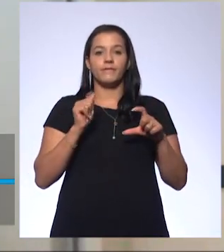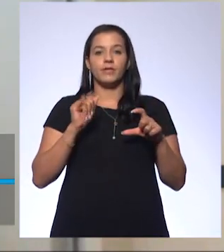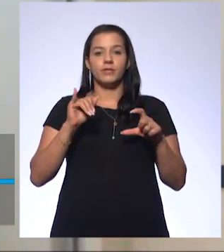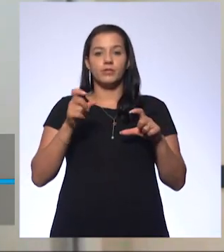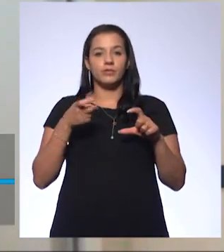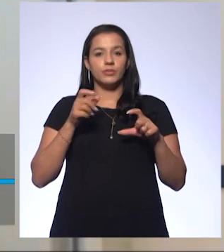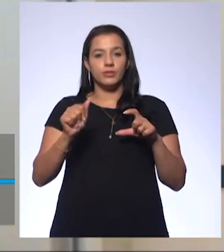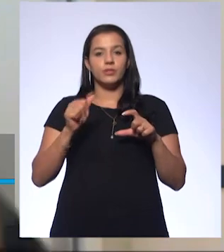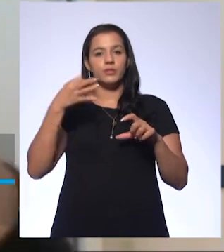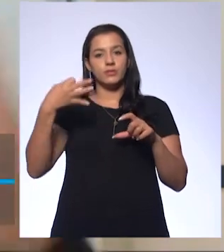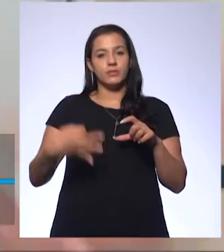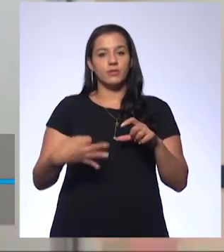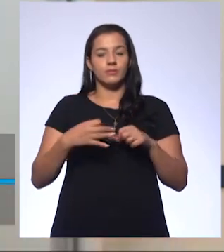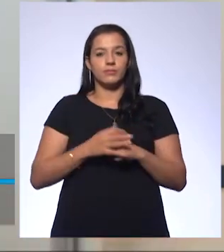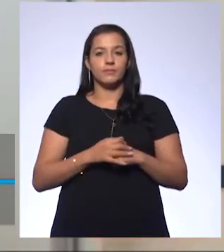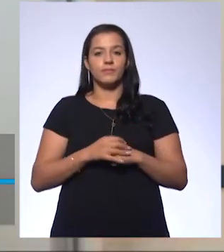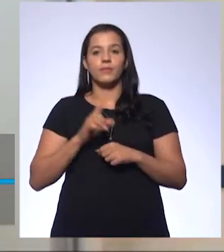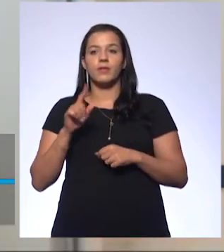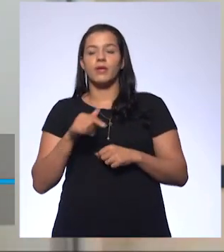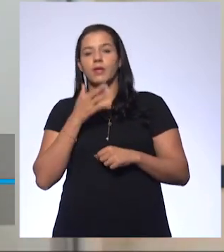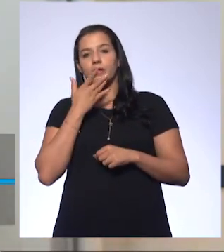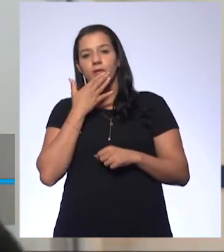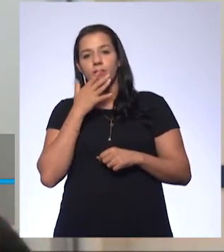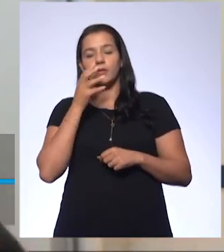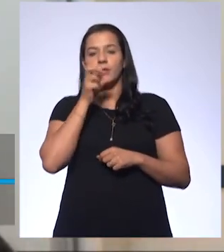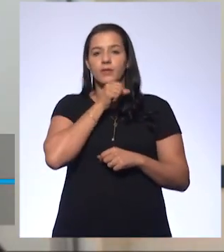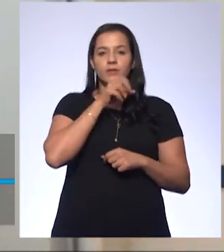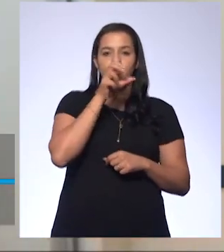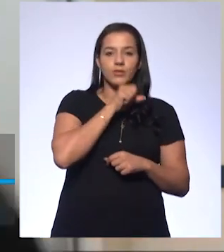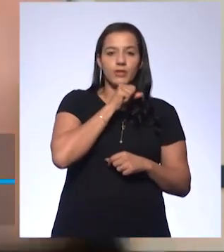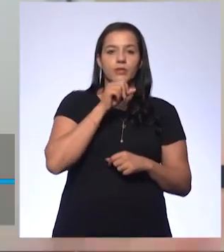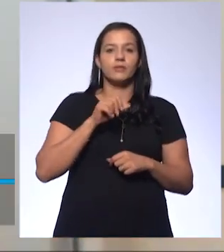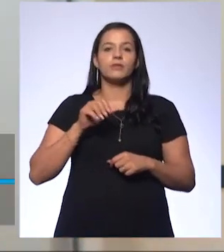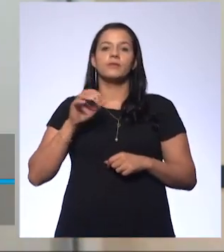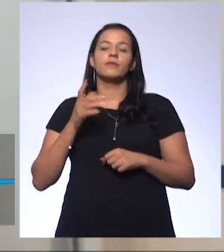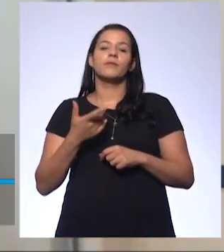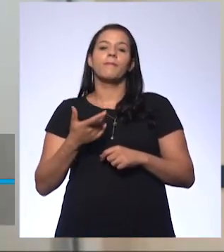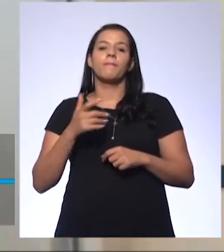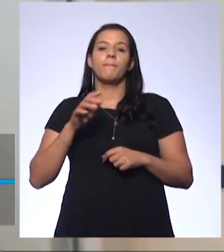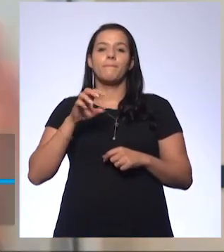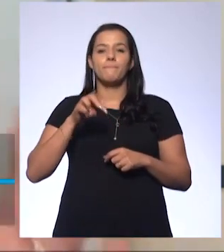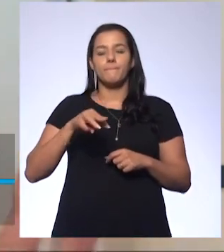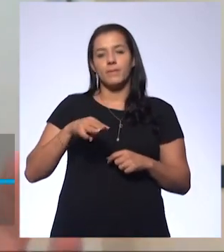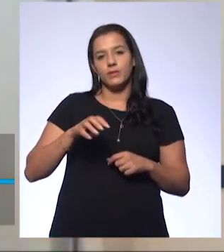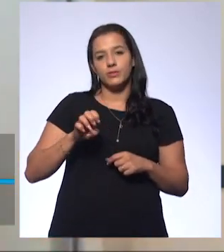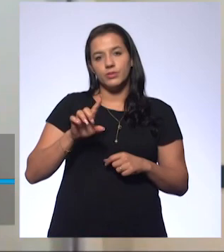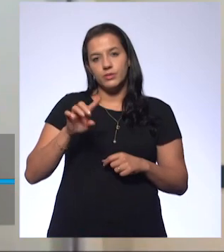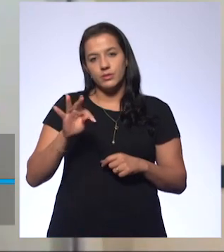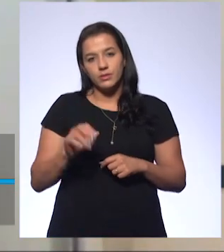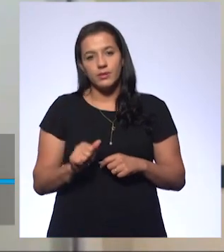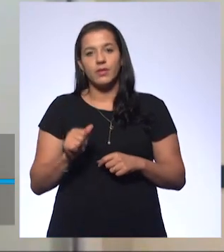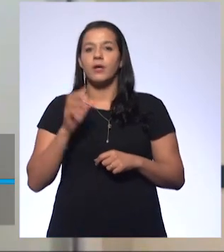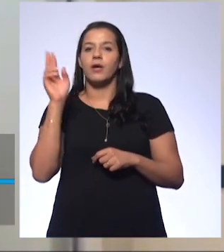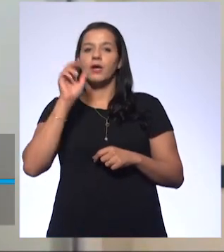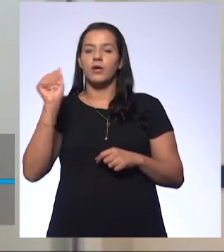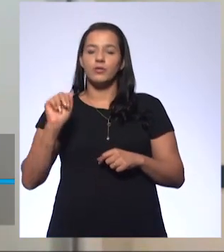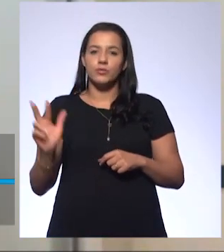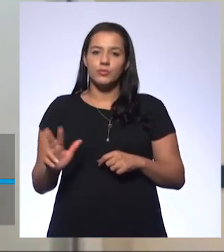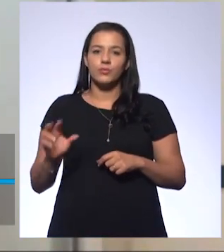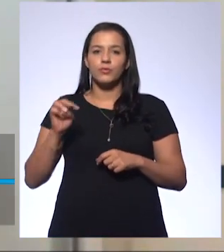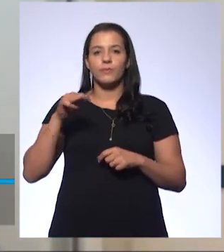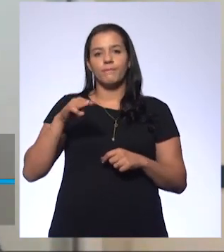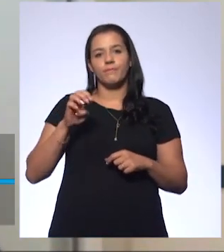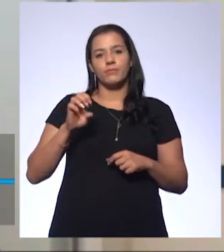indicador chamado alaranjado de metila, azul de bromotimol e assim vai. E cada um deles vai